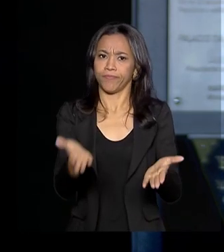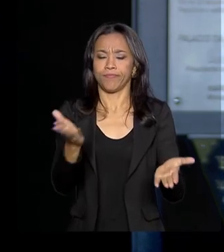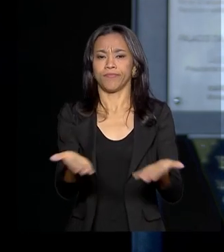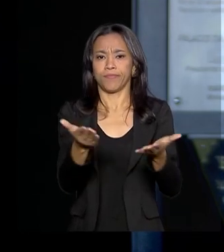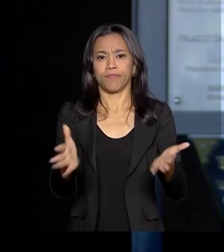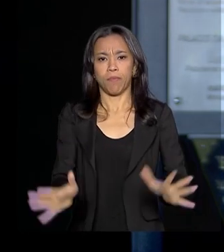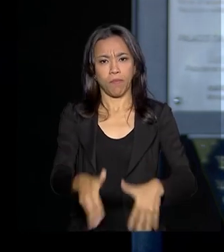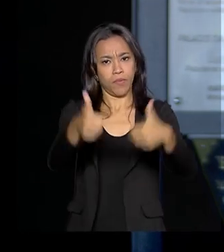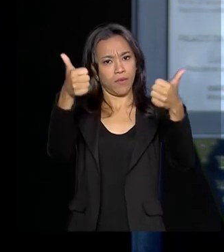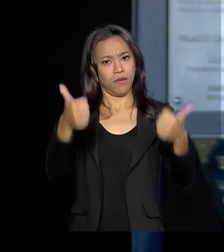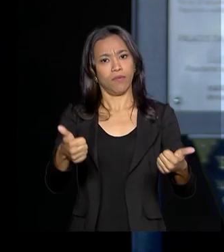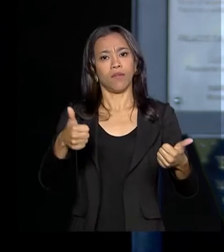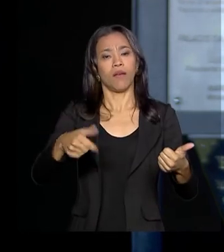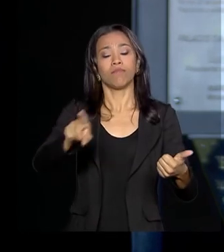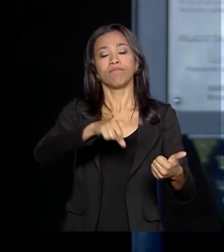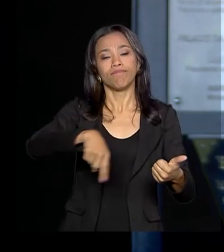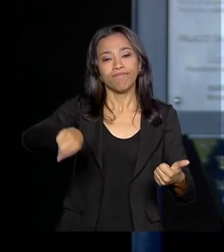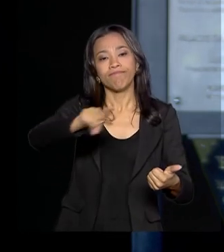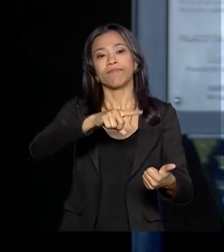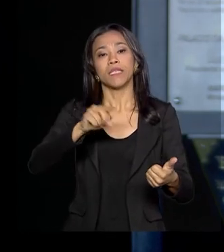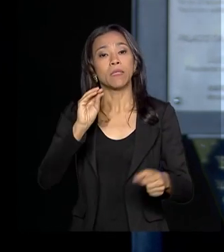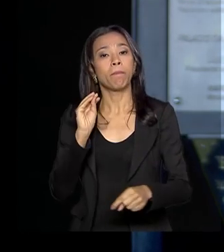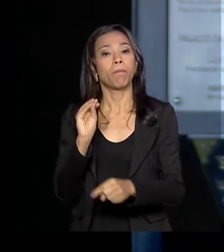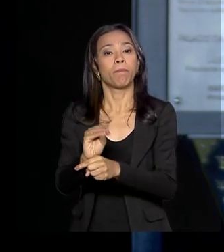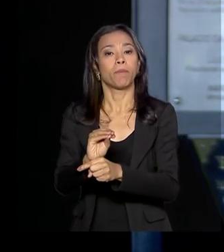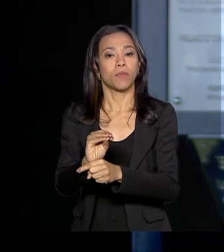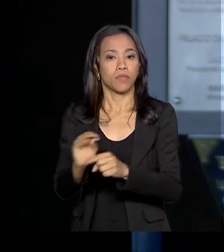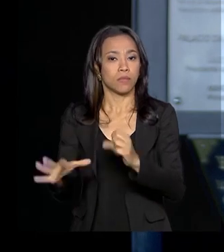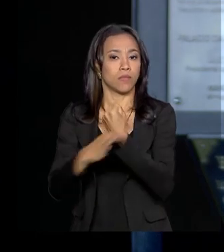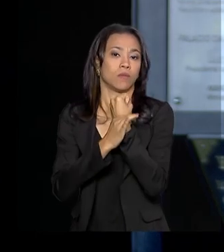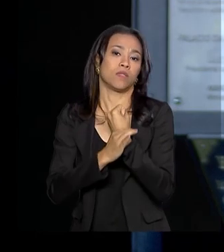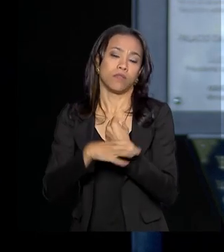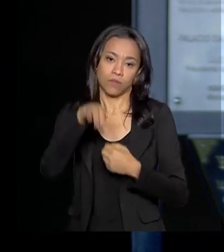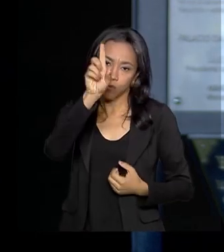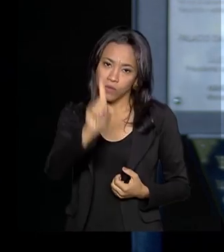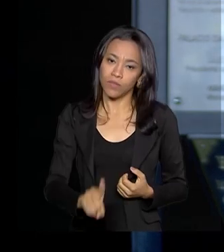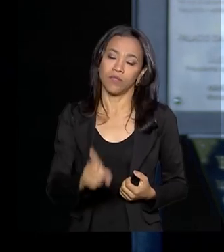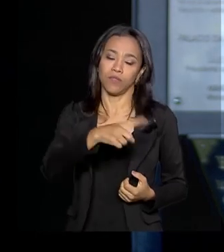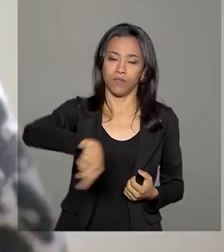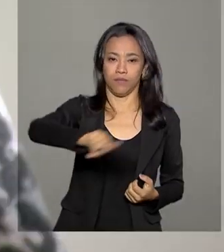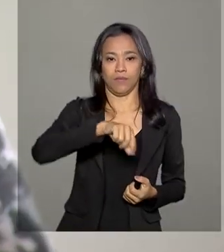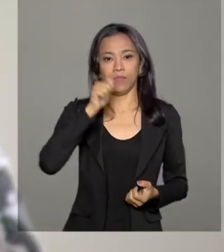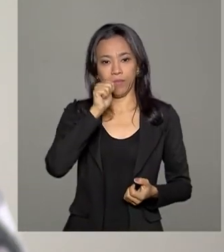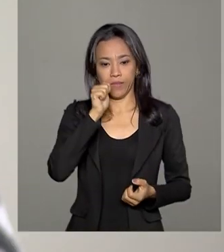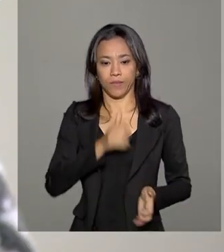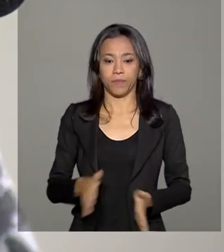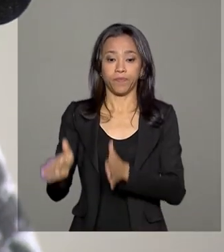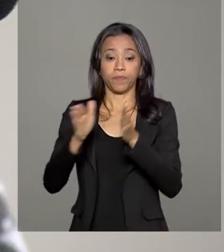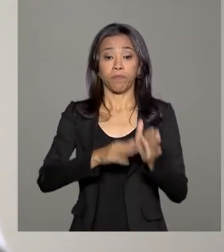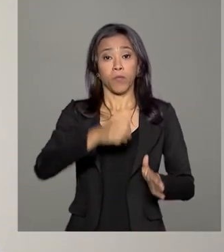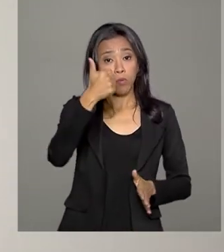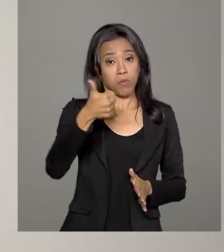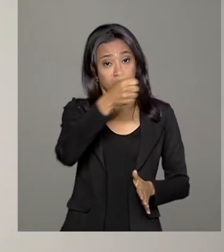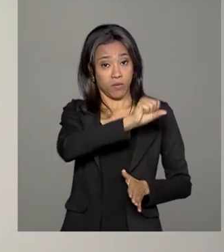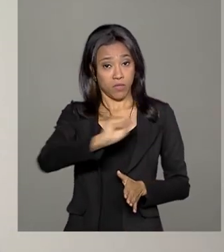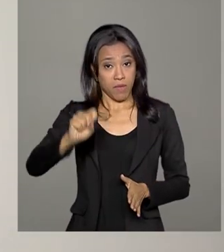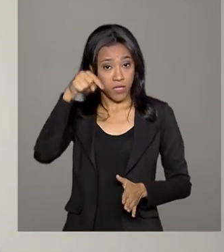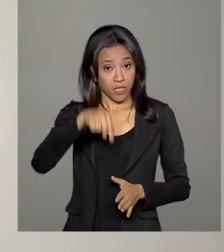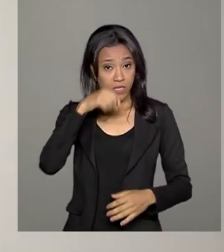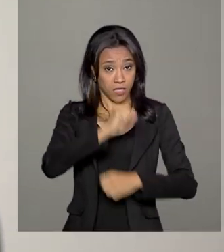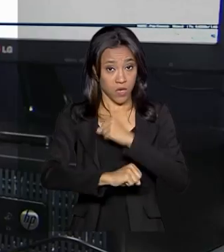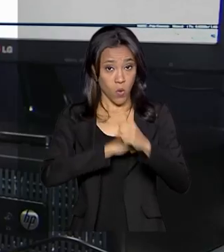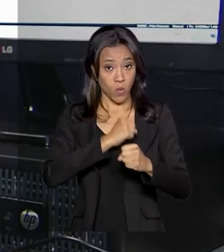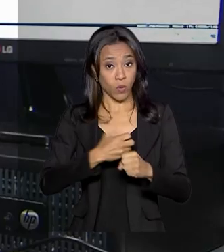de promoção e proteção dos direitos das mulheres. No primeiro semestre deste ano, diz que